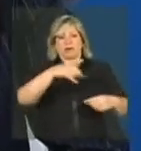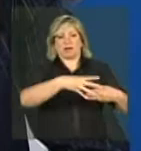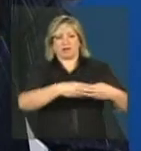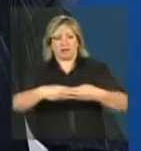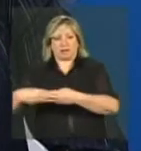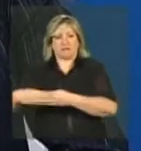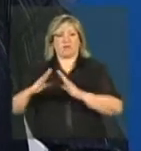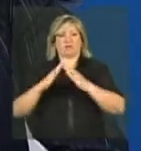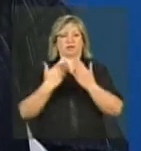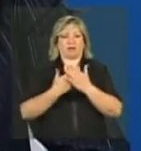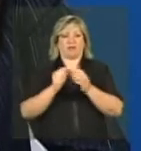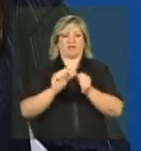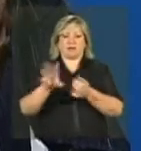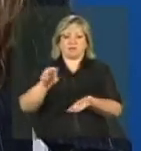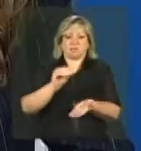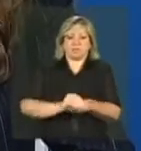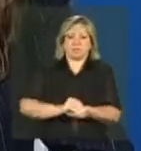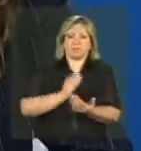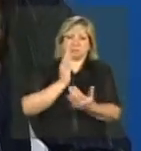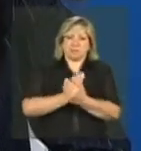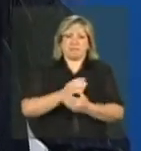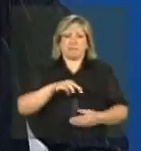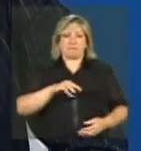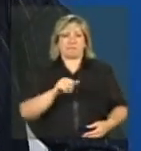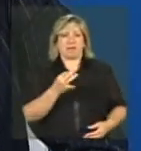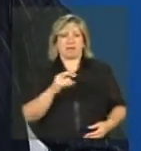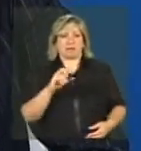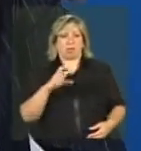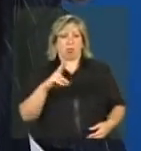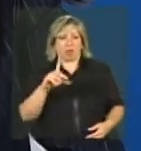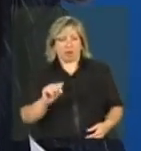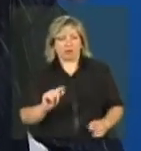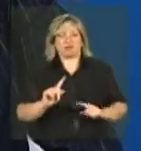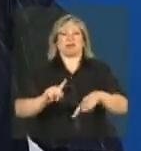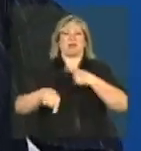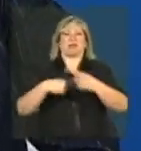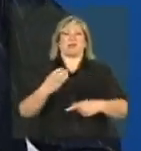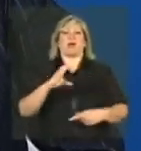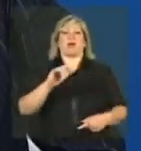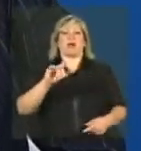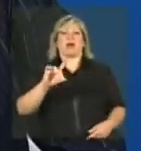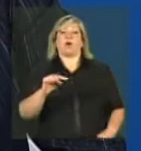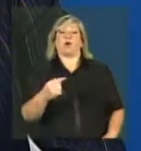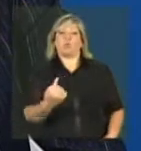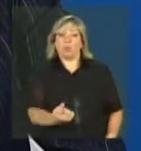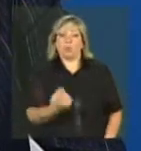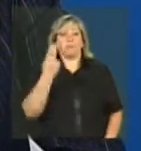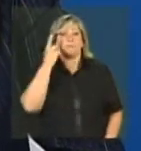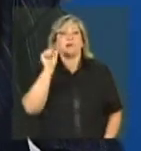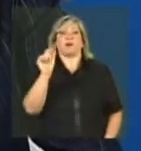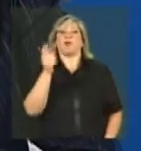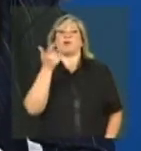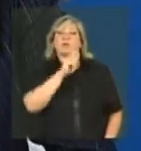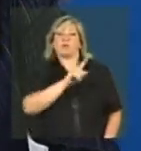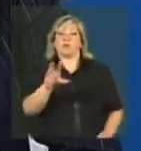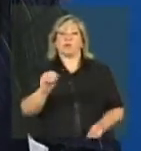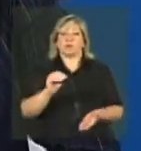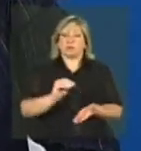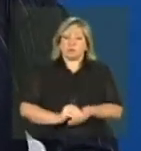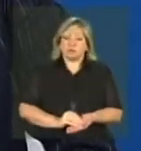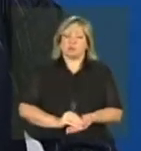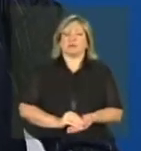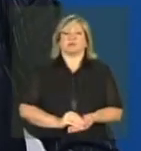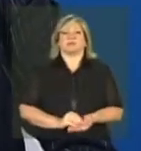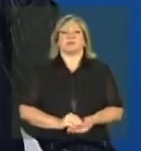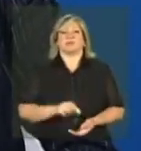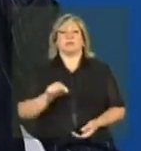para que efetue a matrícula, depois encaminhar ao cadastro único para que seja colocado